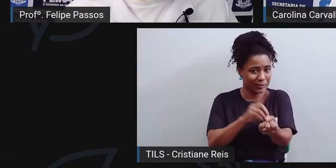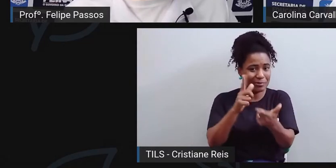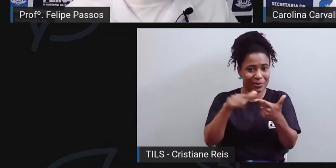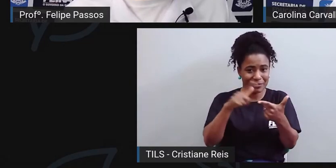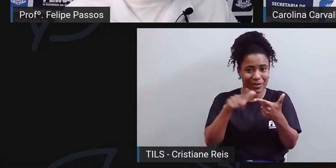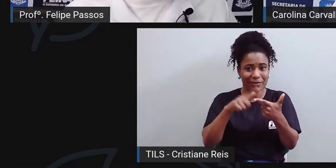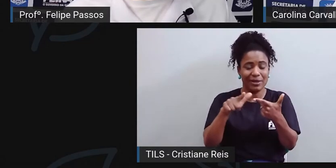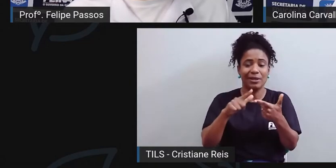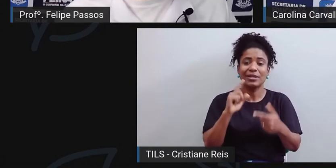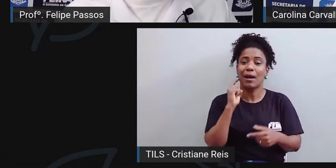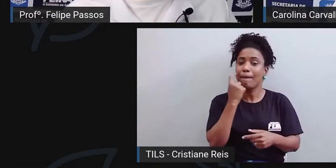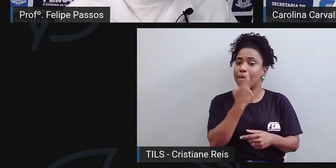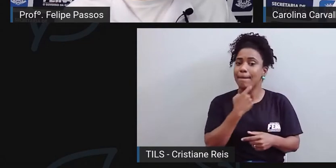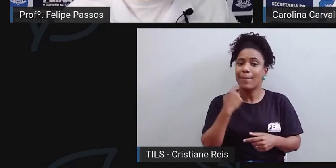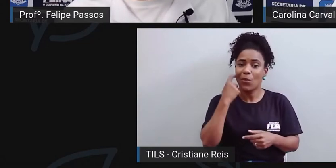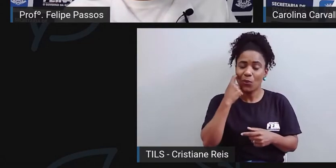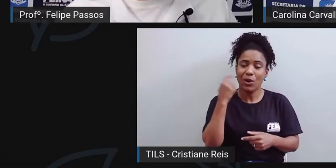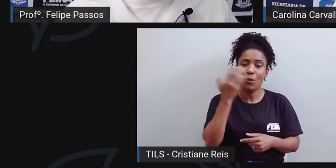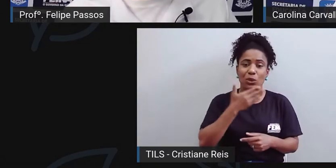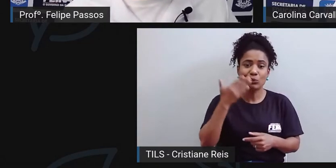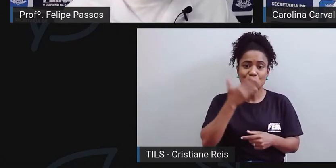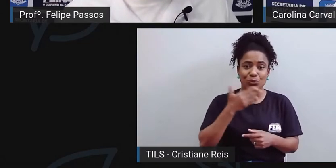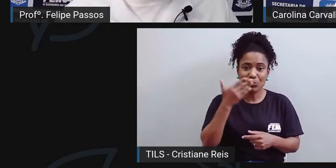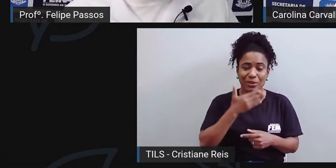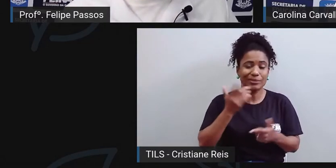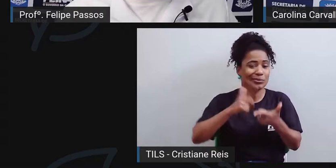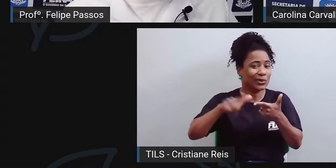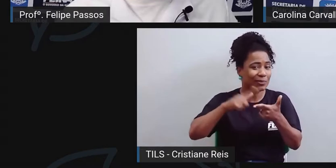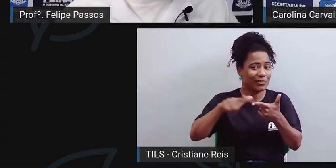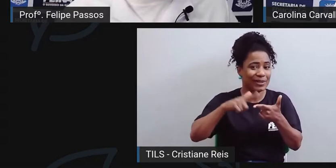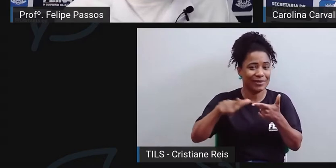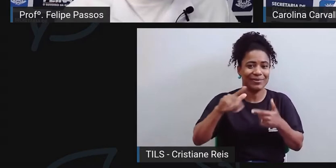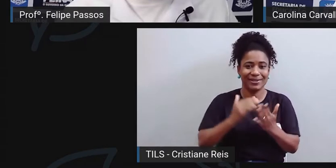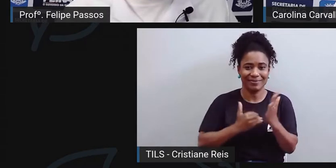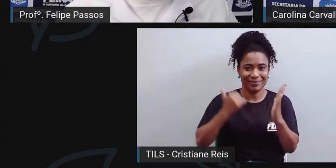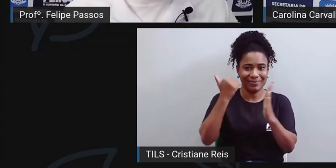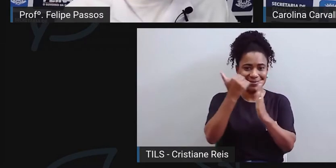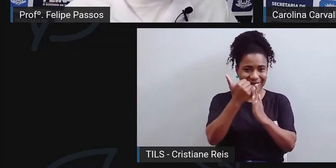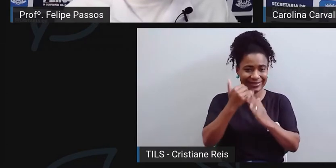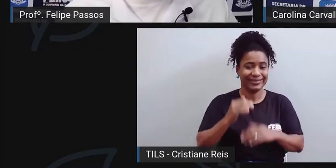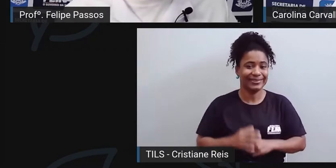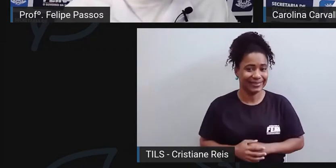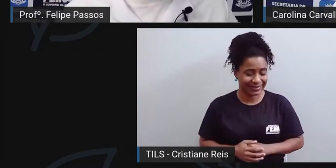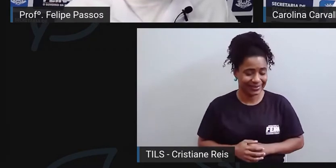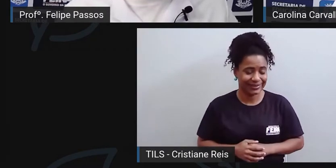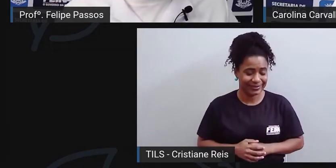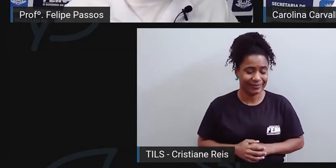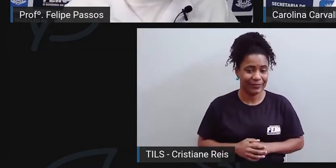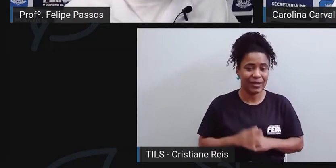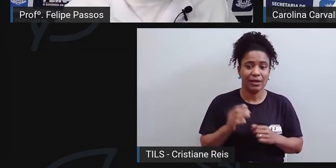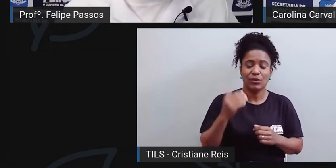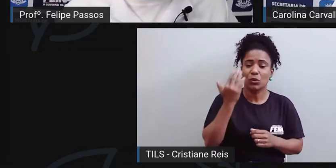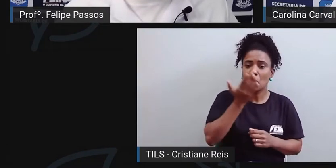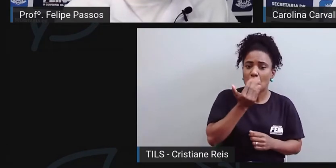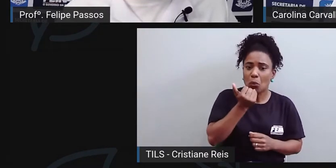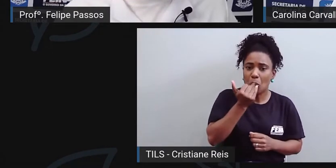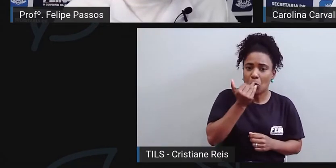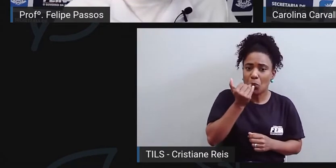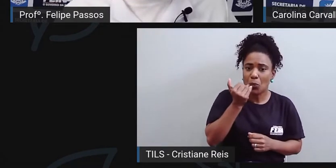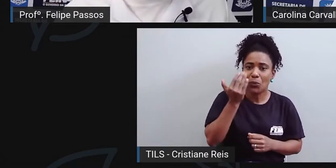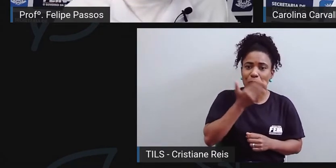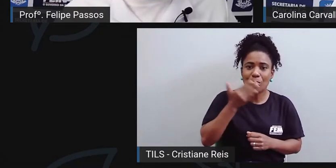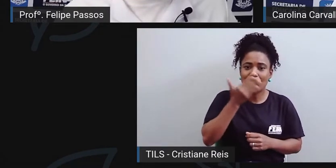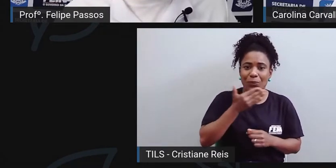maiores vilões. Porque o açúcar, ele está, o consumo excessivo de açúcar está muito relacionado a uma doença chamada